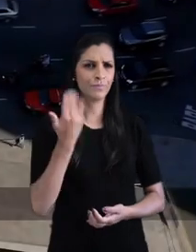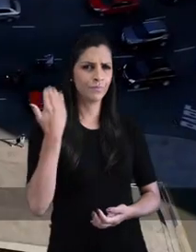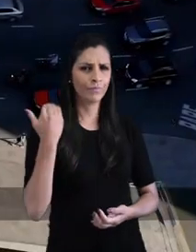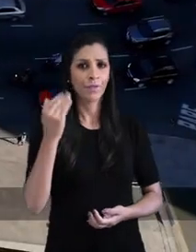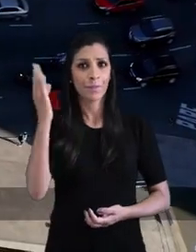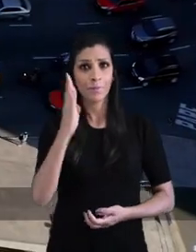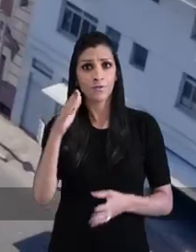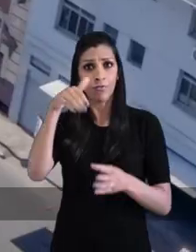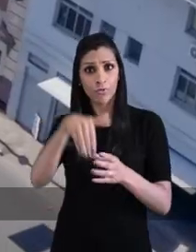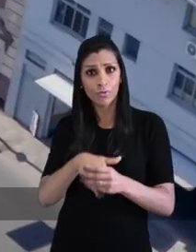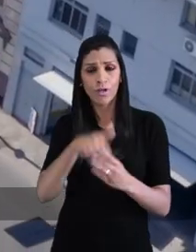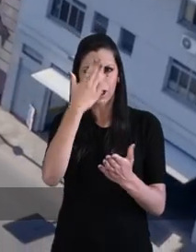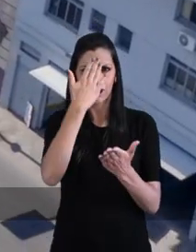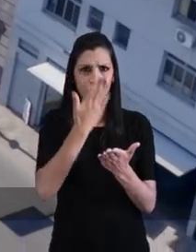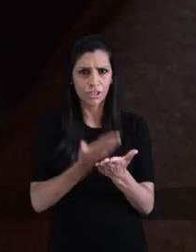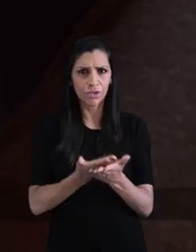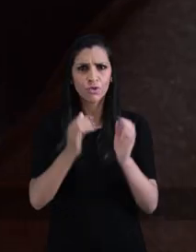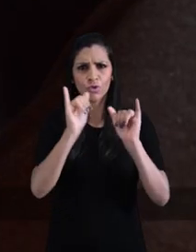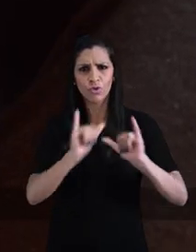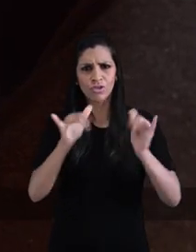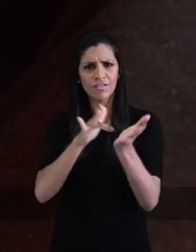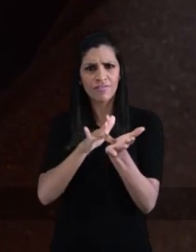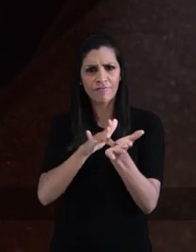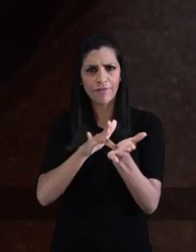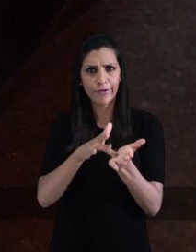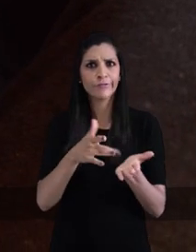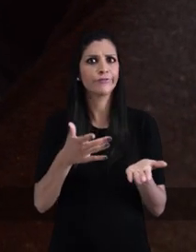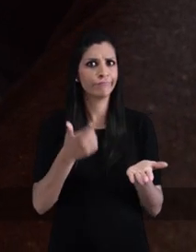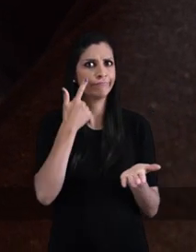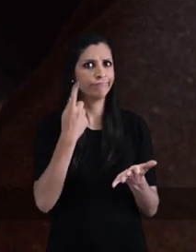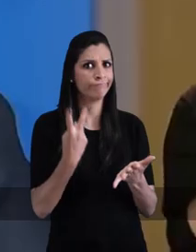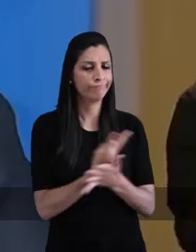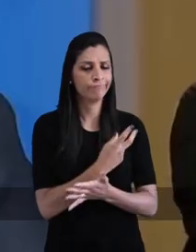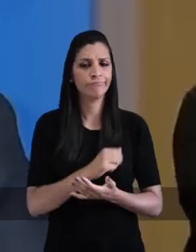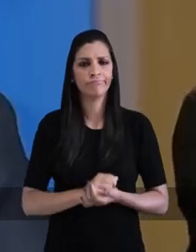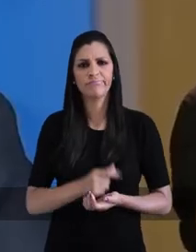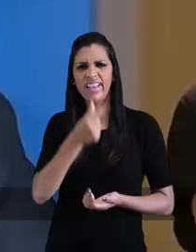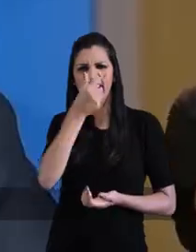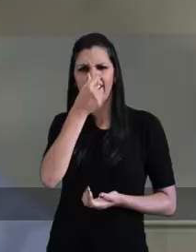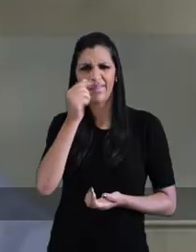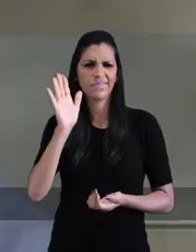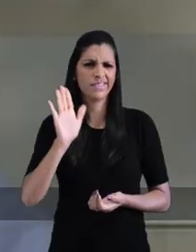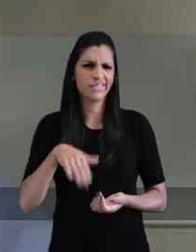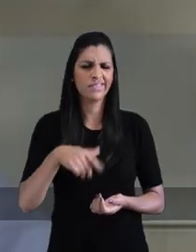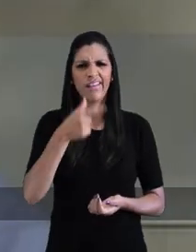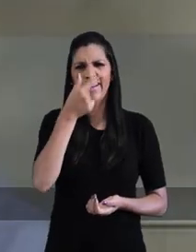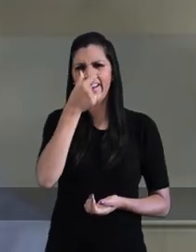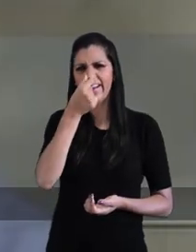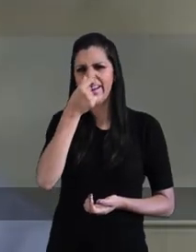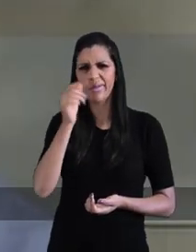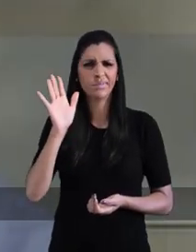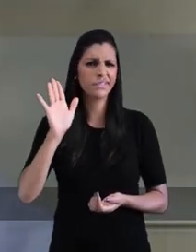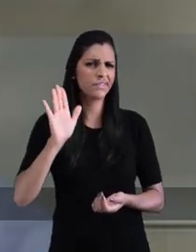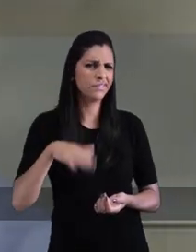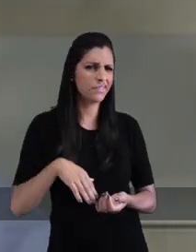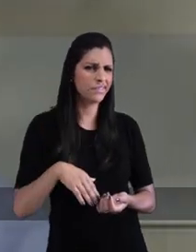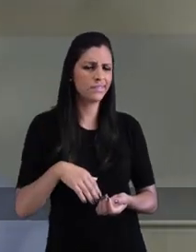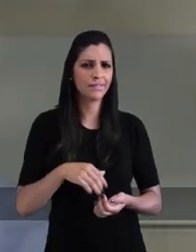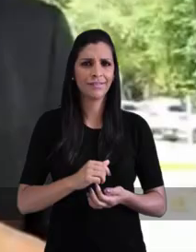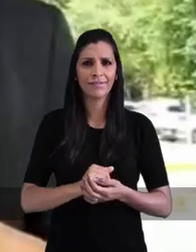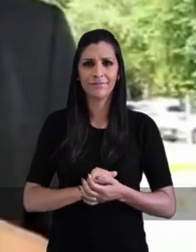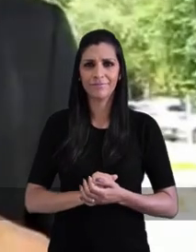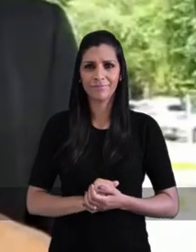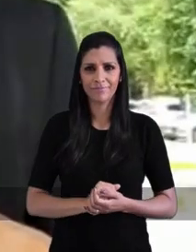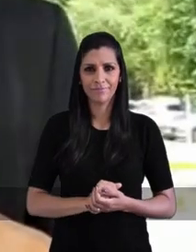Da última vez que o brasileiro votou acreditando em fake news, deu no que deu. De uma gripezinha. Eu dialogo sim com as pautas do governo